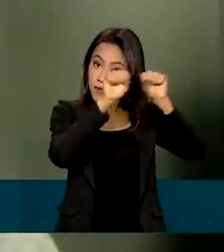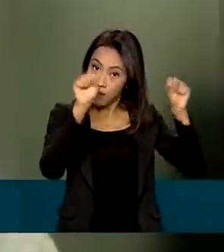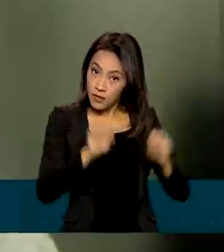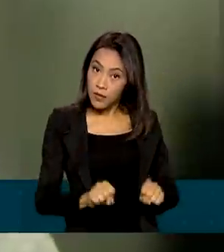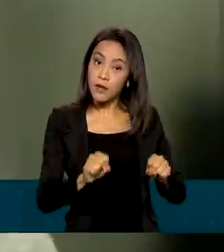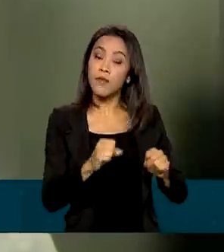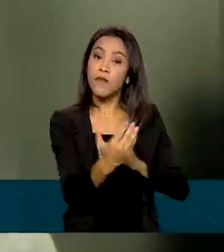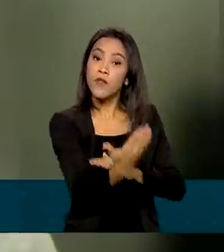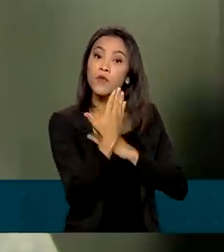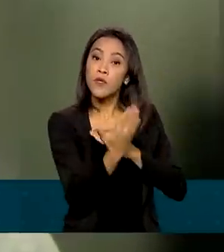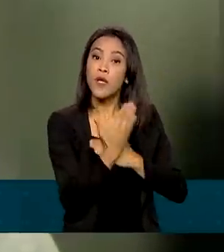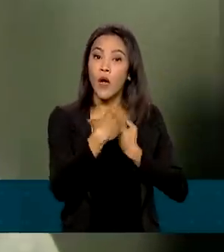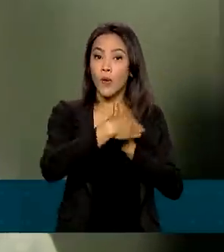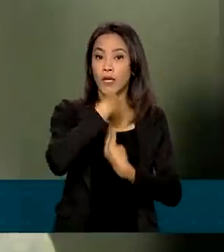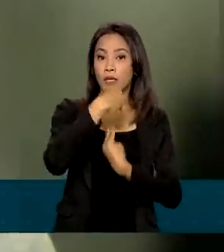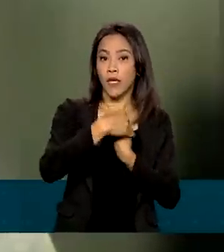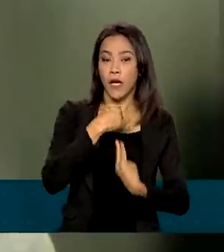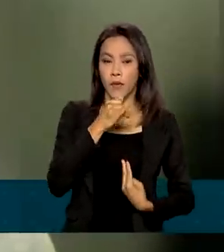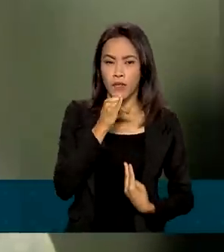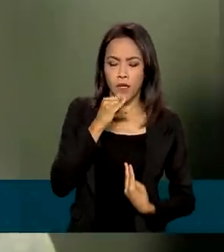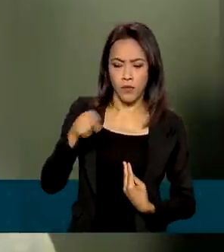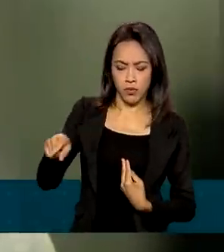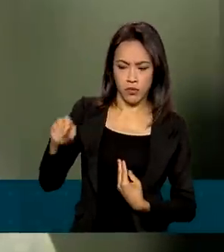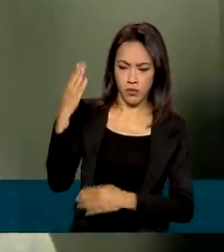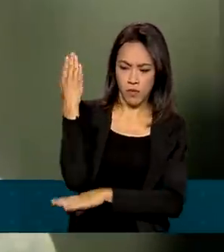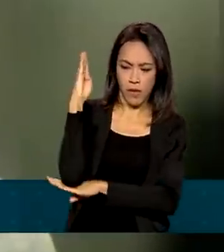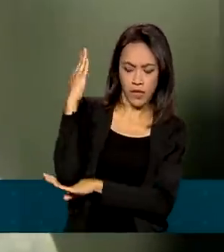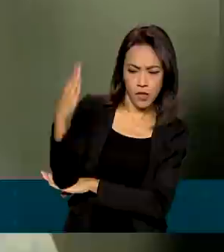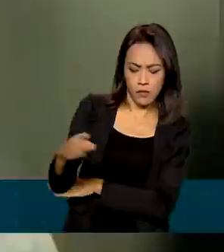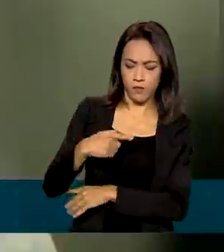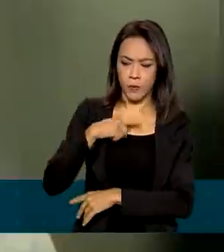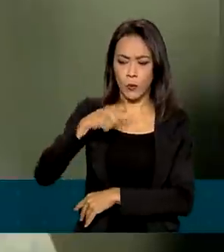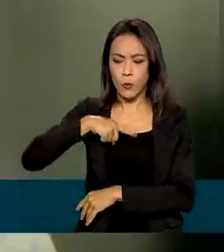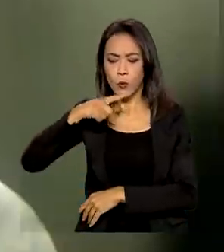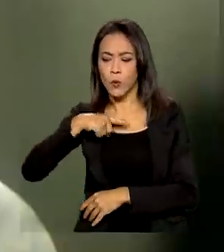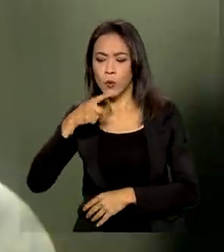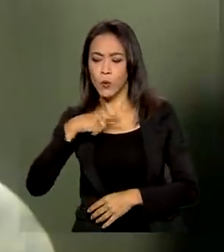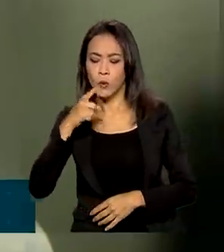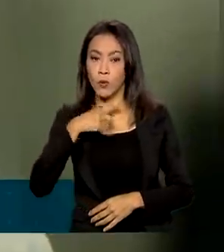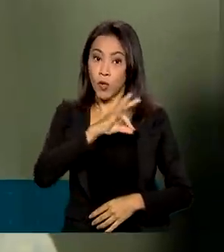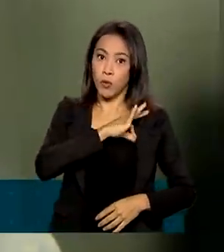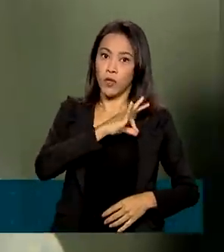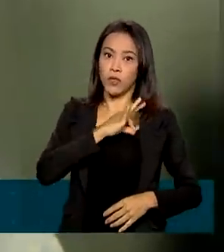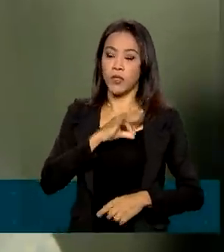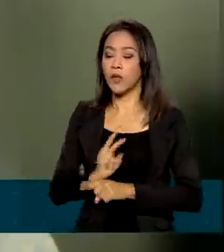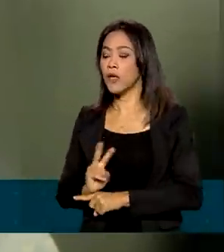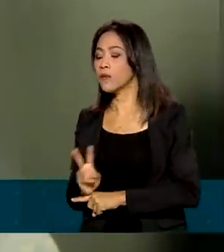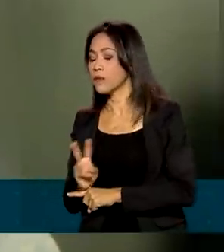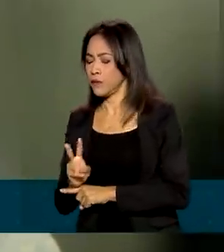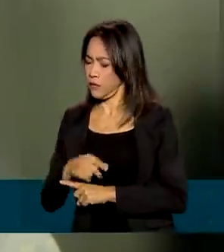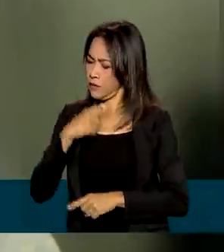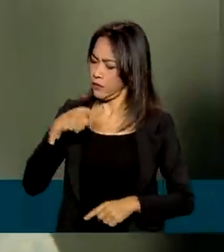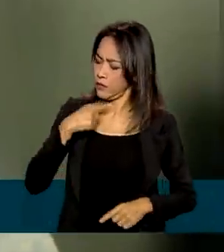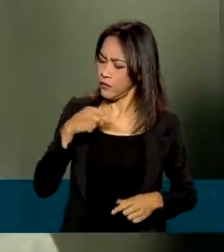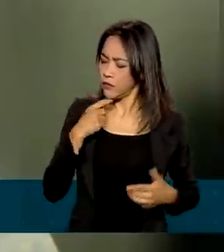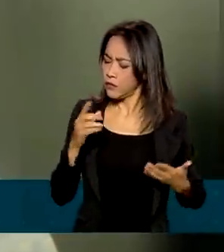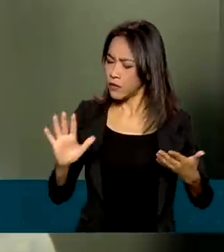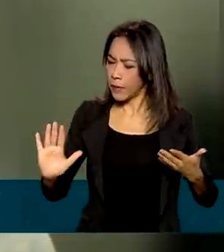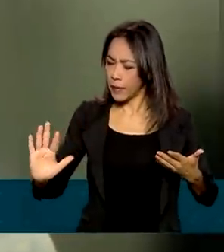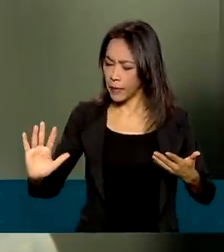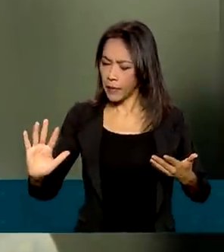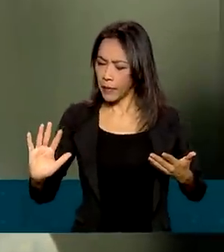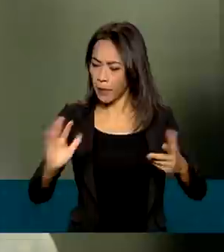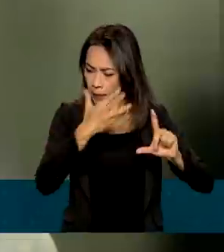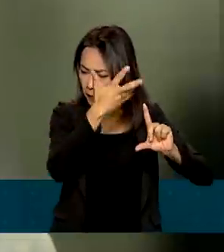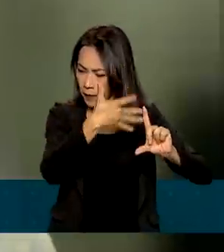para quando a gente tem um material questionado em mãos, seja numa operação policial, seja num laudo pericial, a